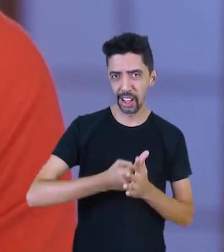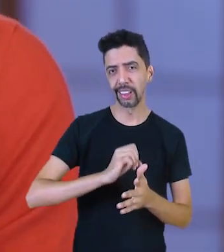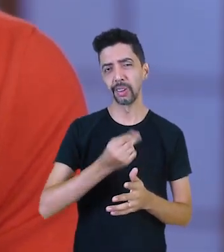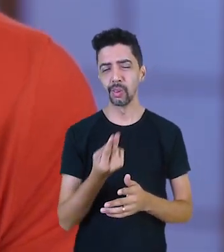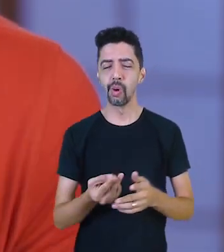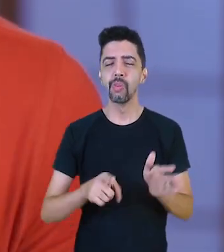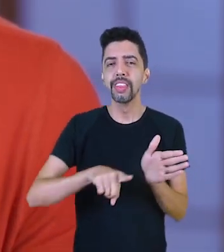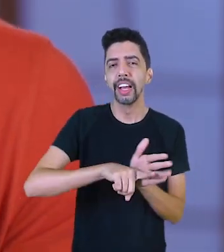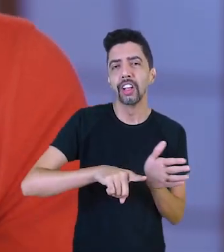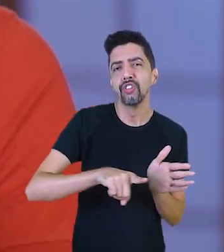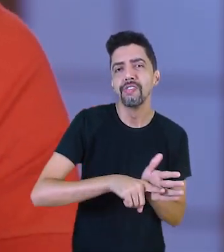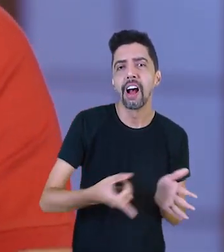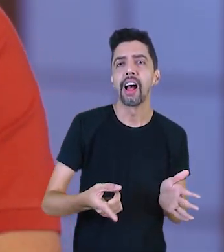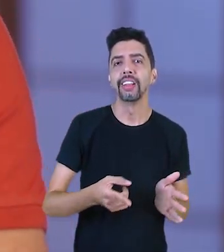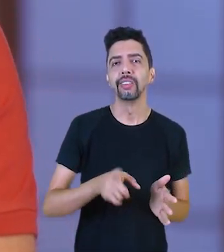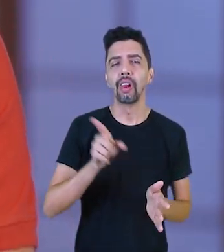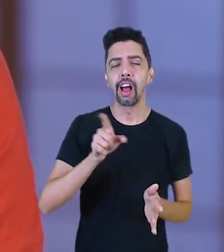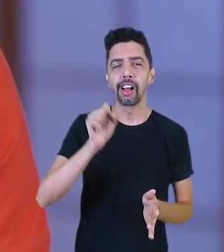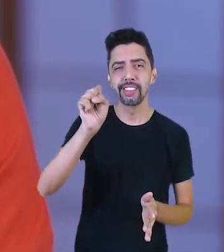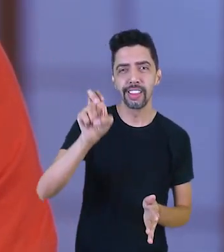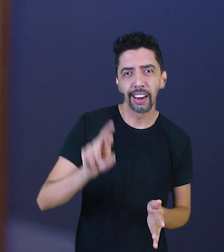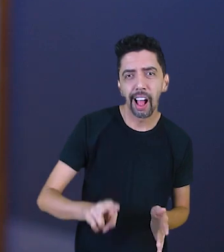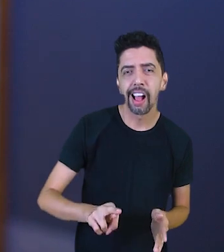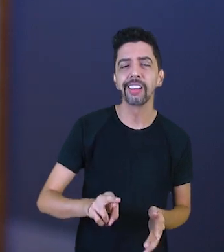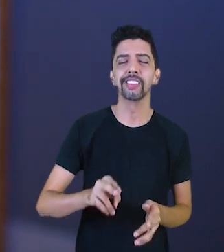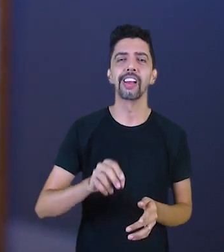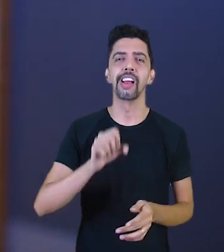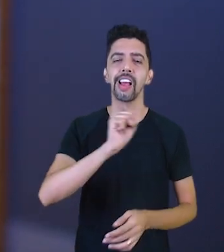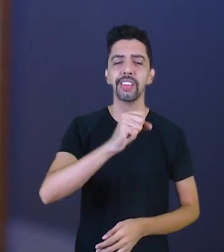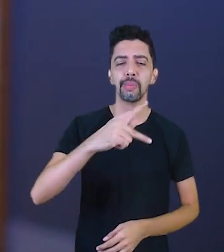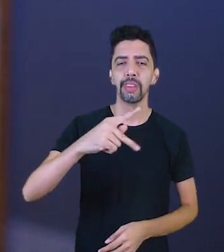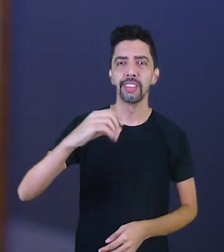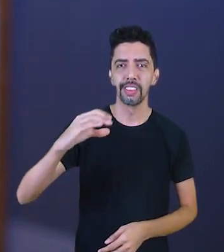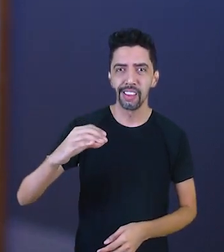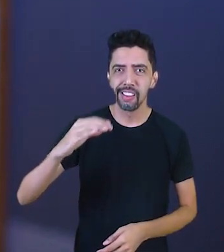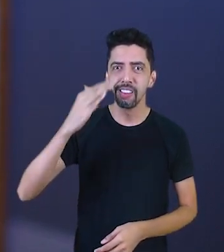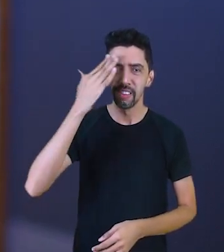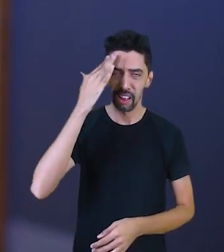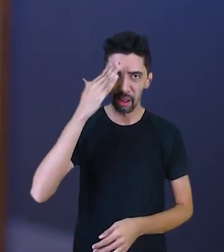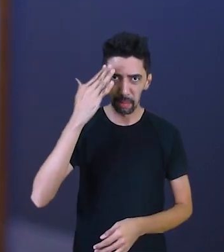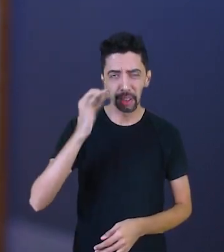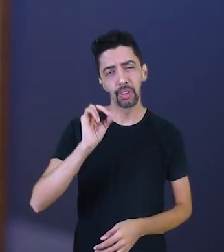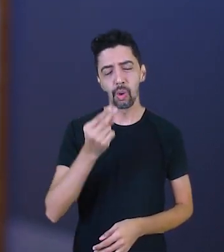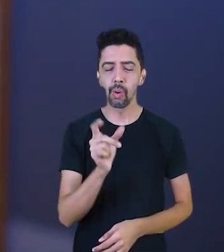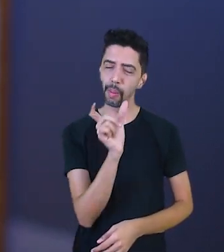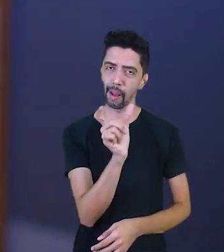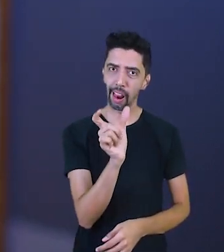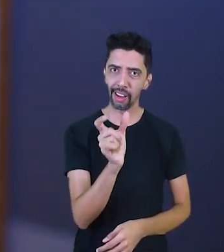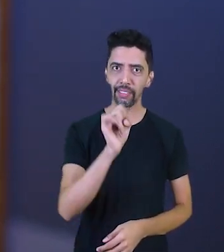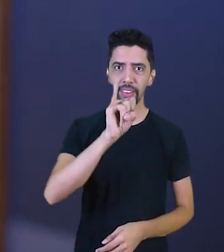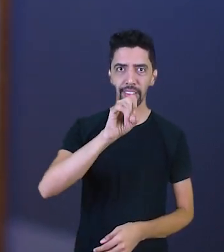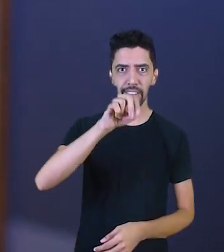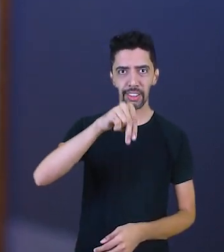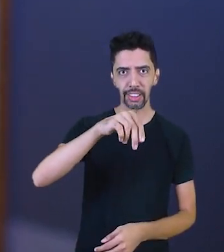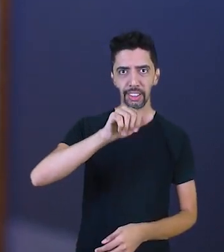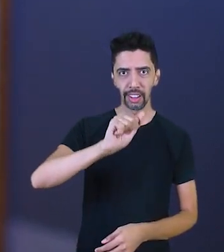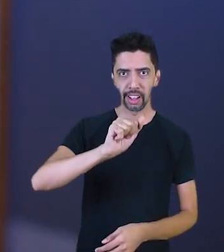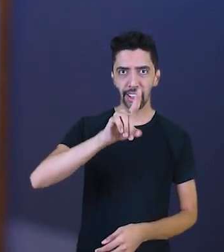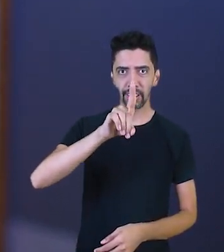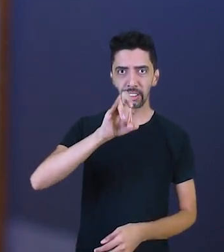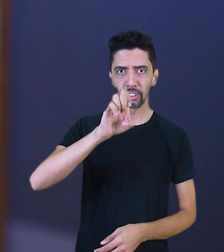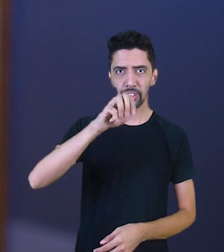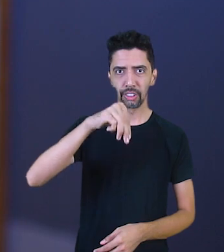estou às vezes em processo até de ser executado. Vou chamar aqui a sua atenção para esse ponto. Quando eu não conseguir